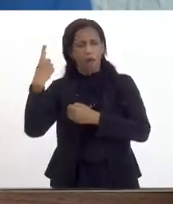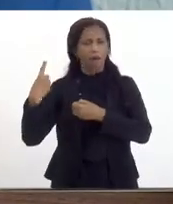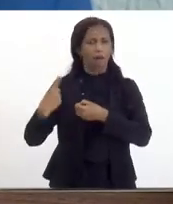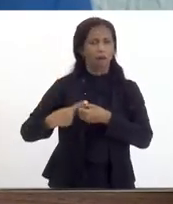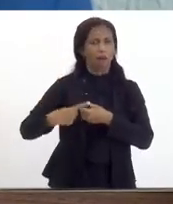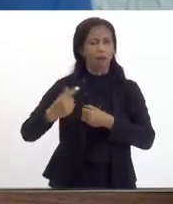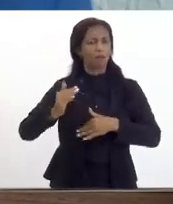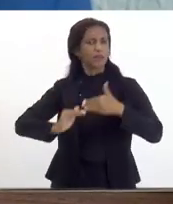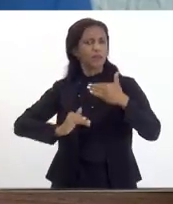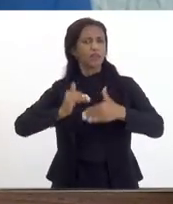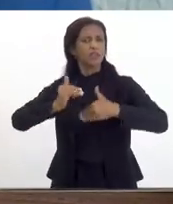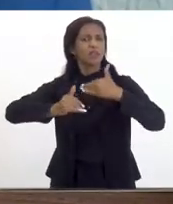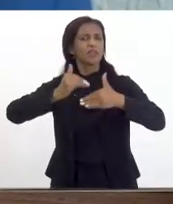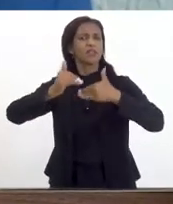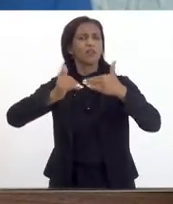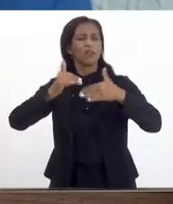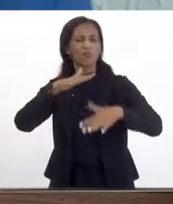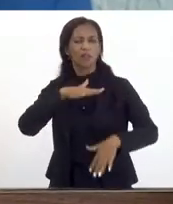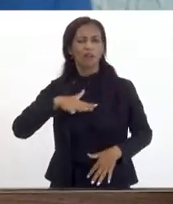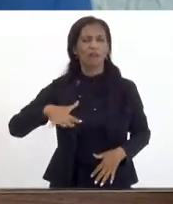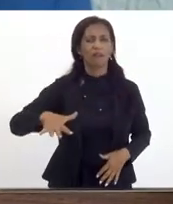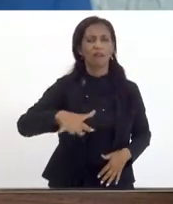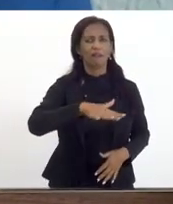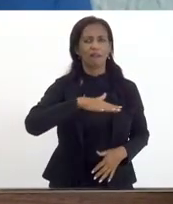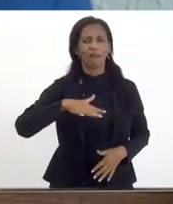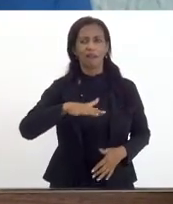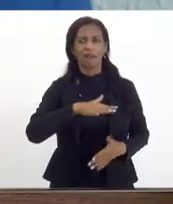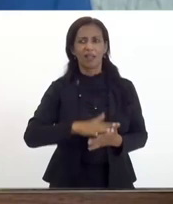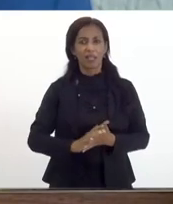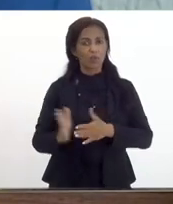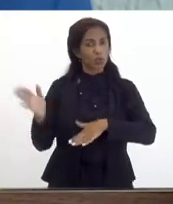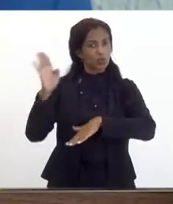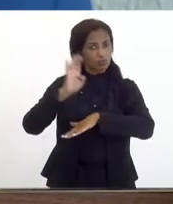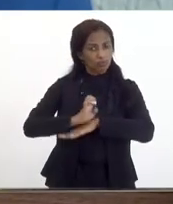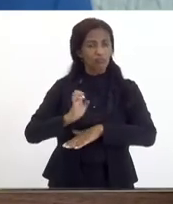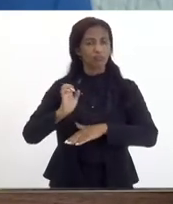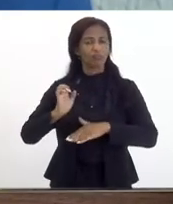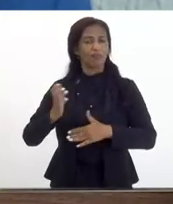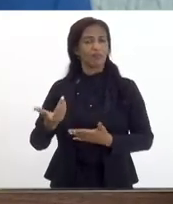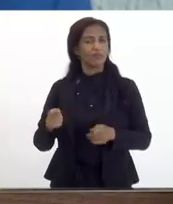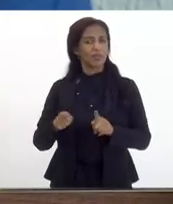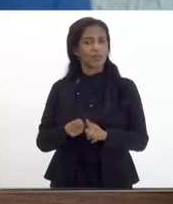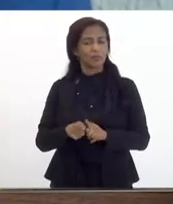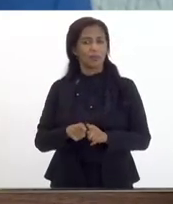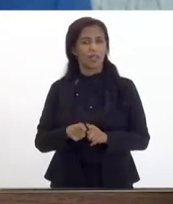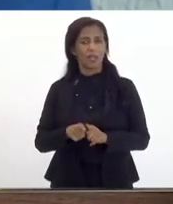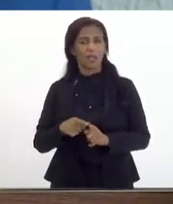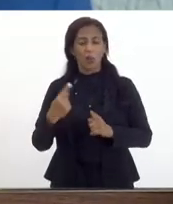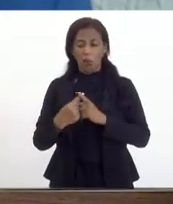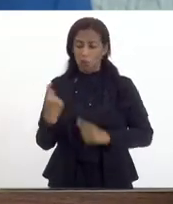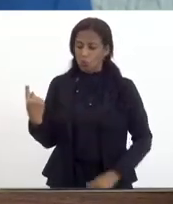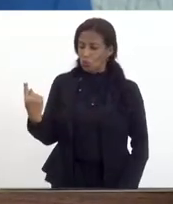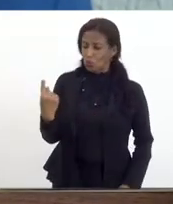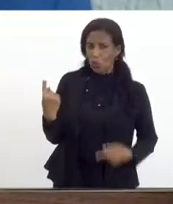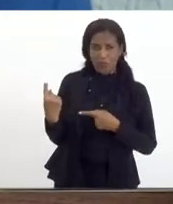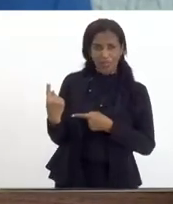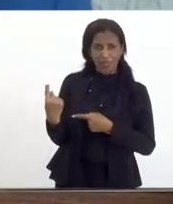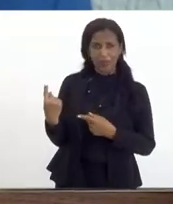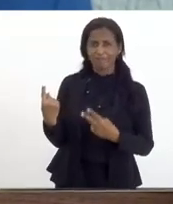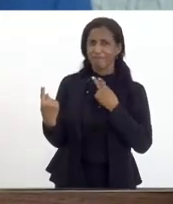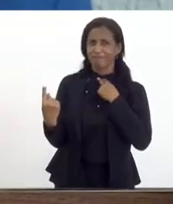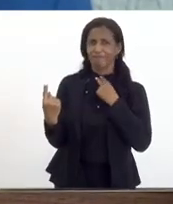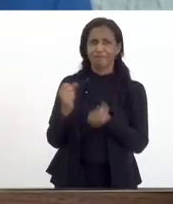desenvolver a nossa região e o nosso estado do Rio de Janeiro porque sozinho ninguém vai a lugar nenhum